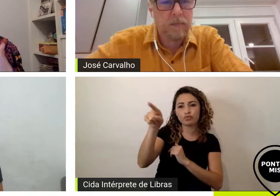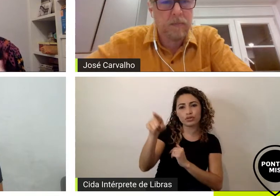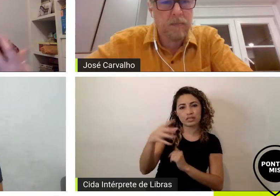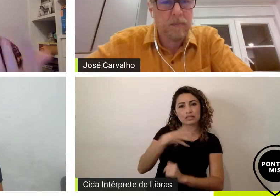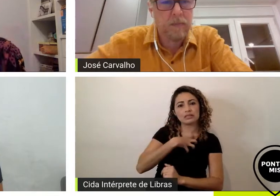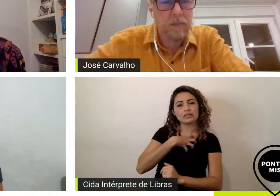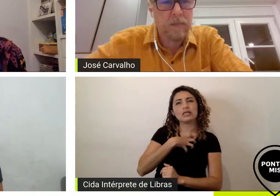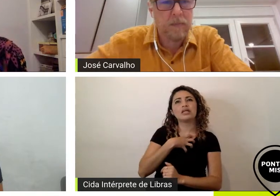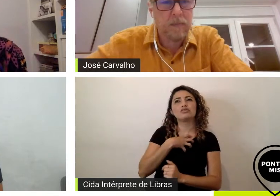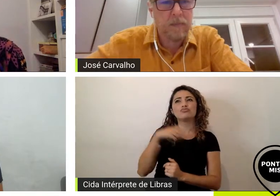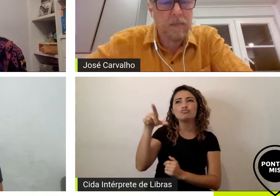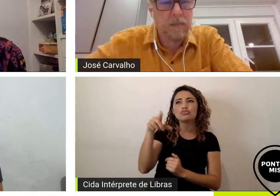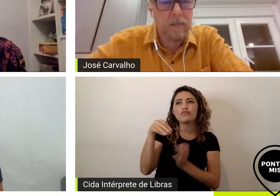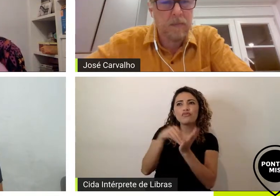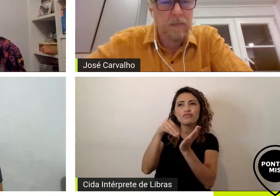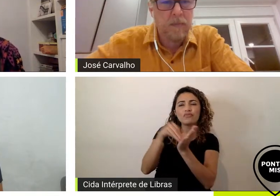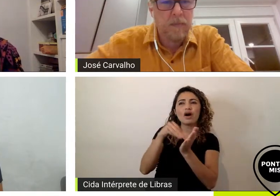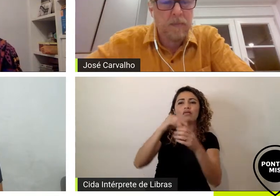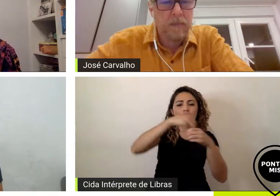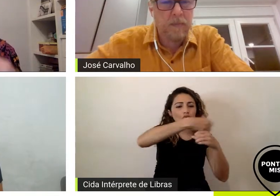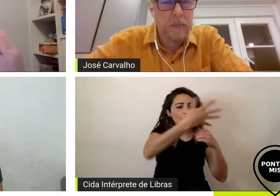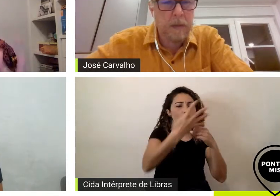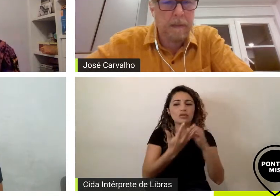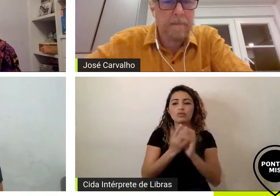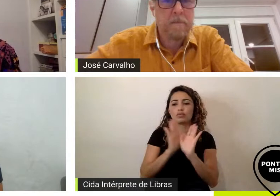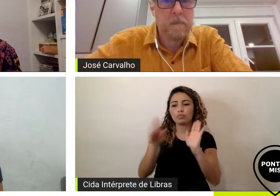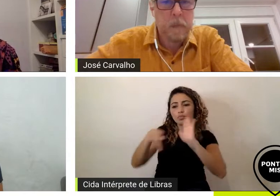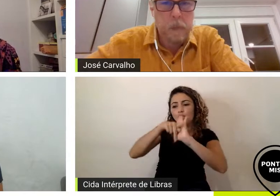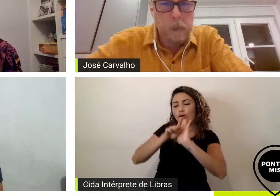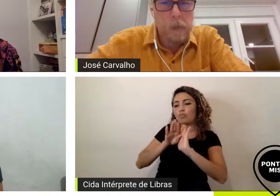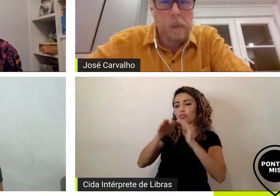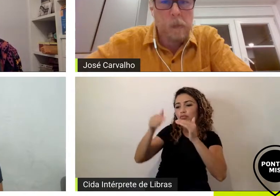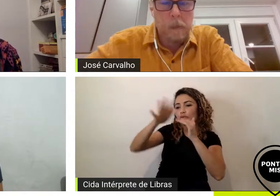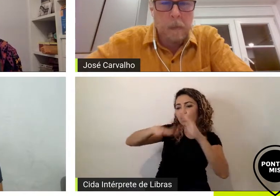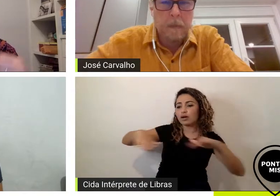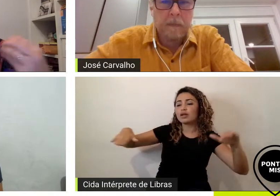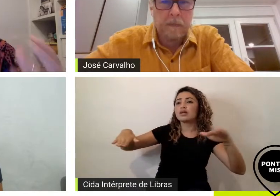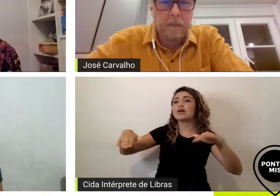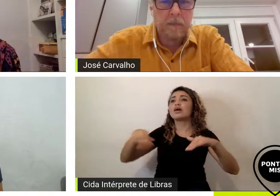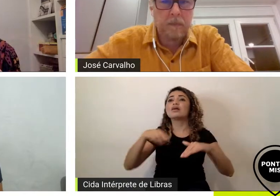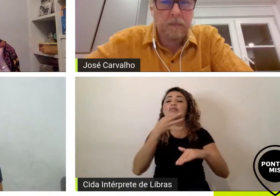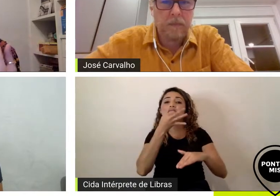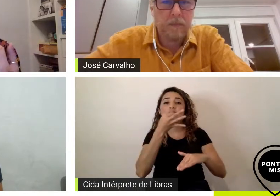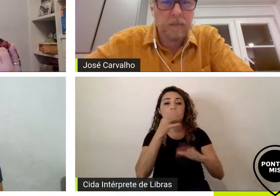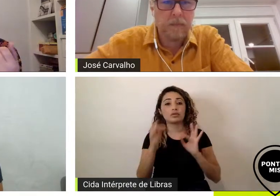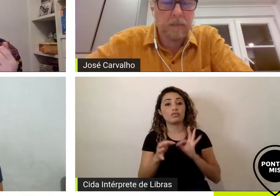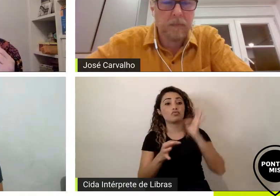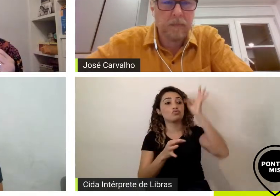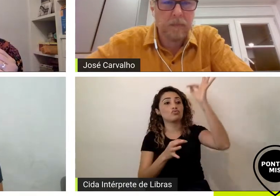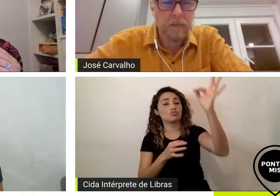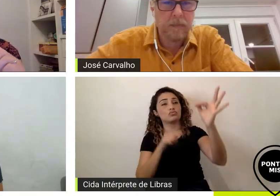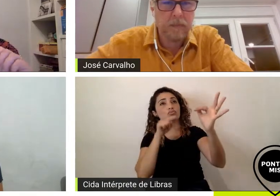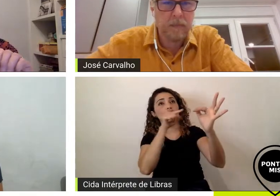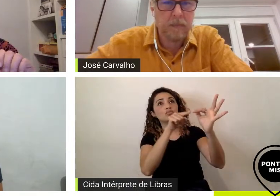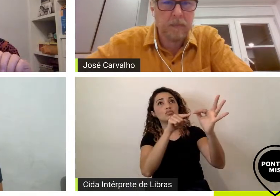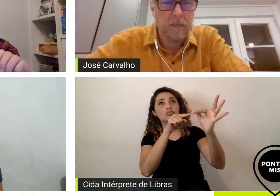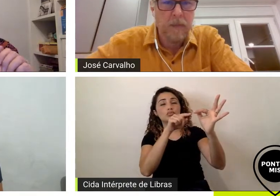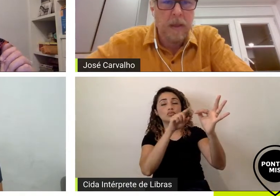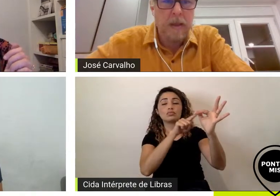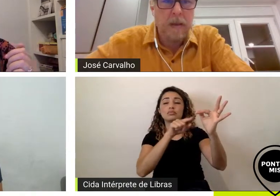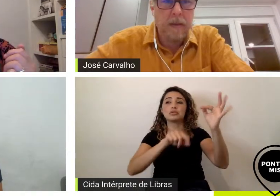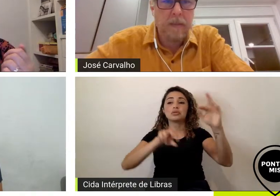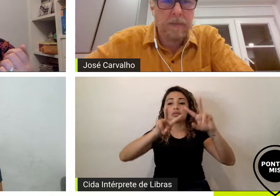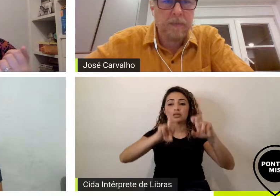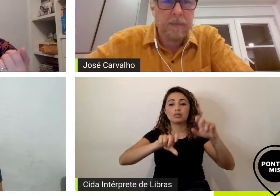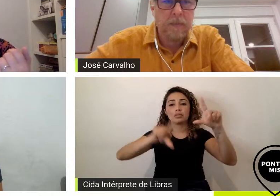conteúdo para esse público e o que você vê para o futuro em relação a TV ou cinema para